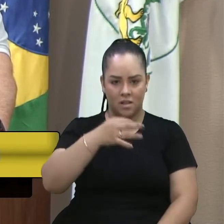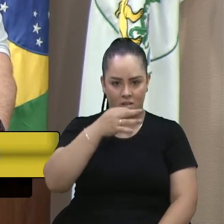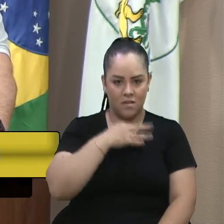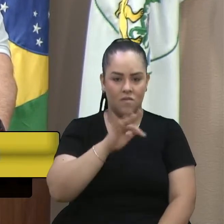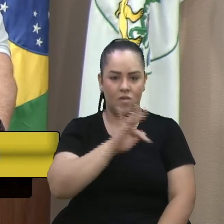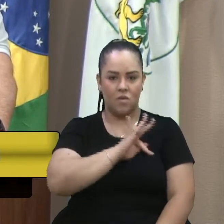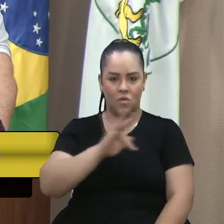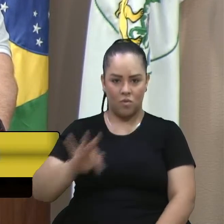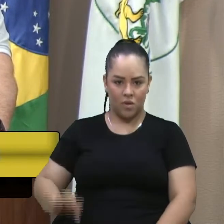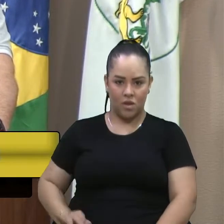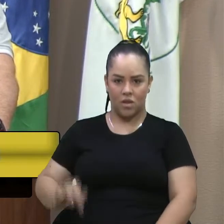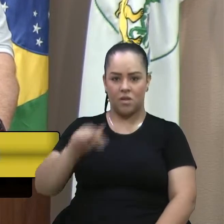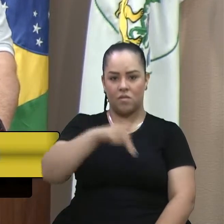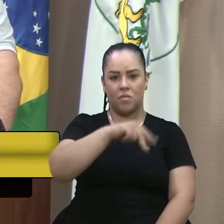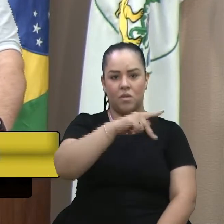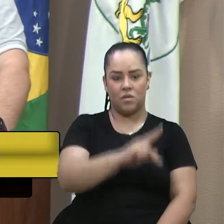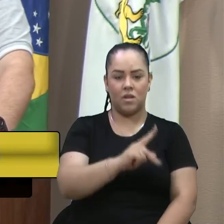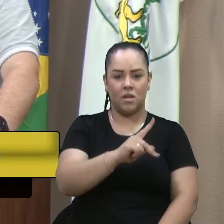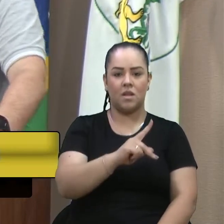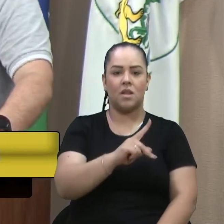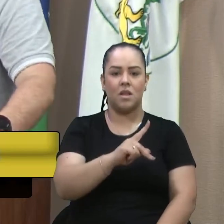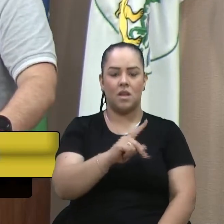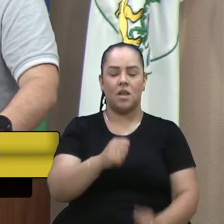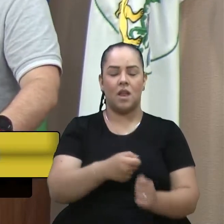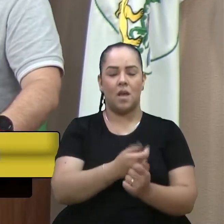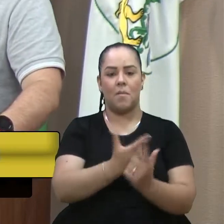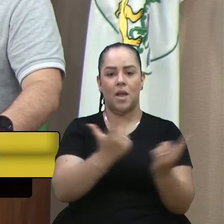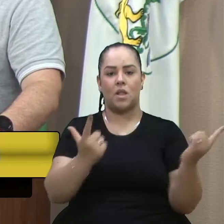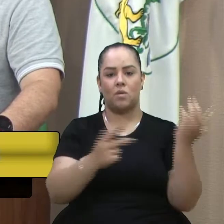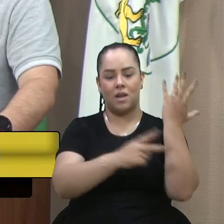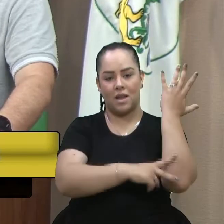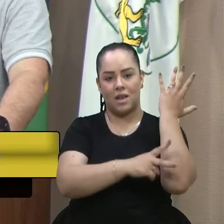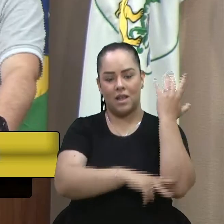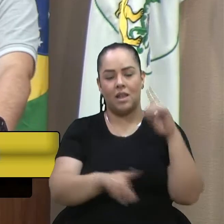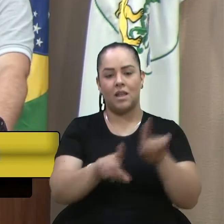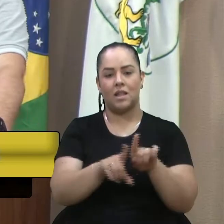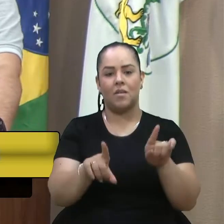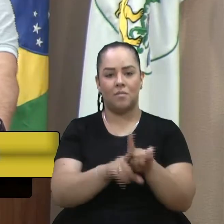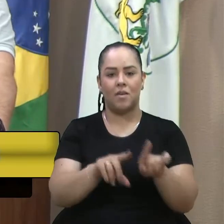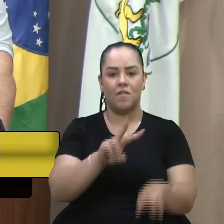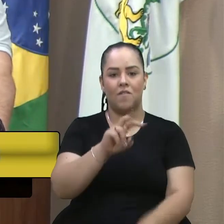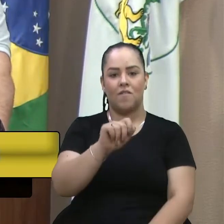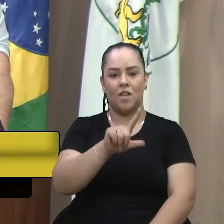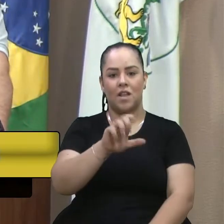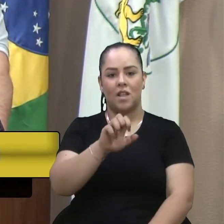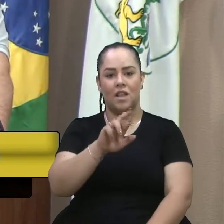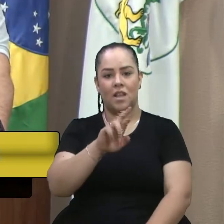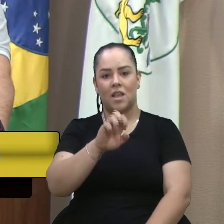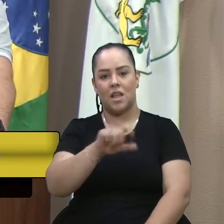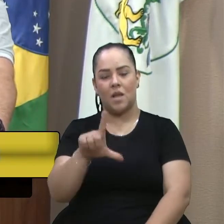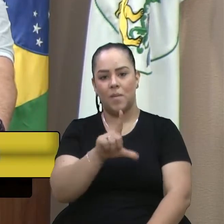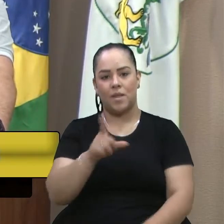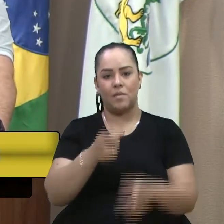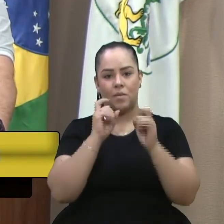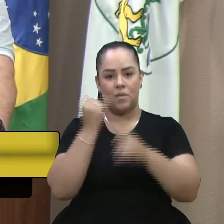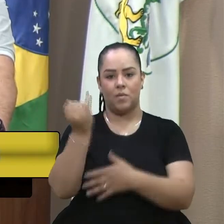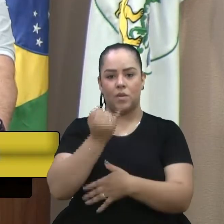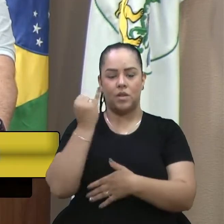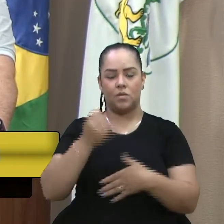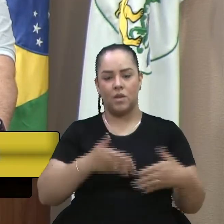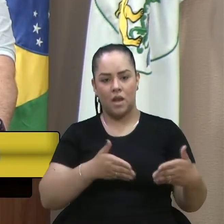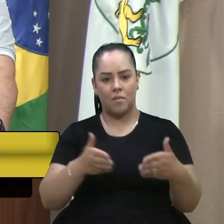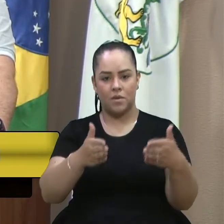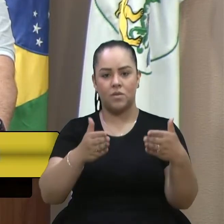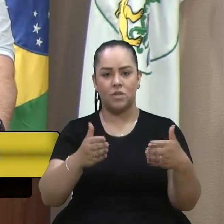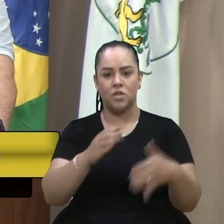Farroupilha, Nova Petrópolis, Gramado Canela, inclusive Vale Real, percebeu a importância da Ultra Maratona e dos caminhos de Caravage, que é